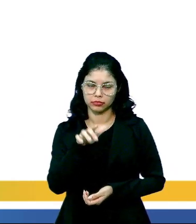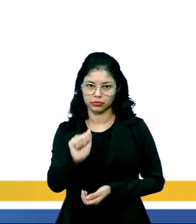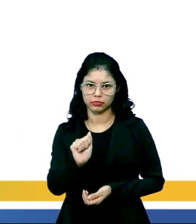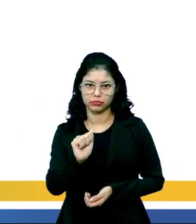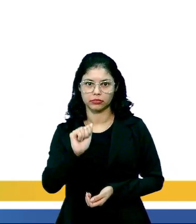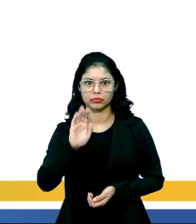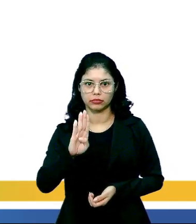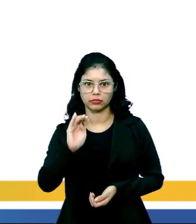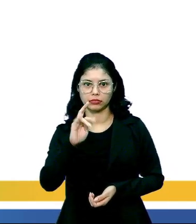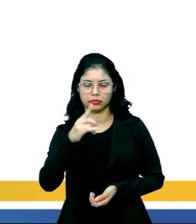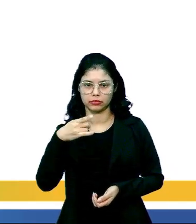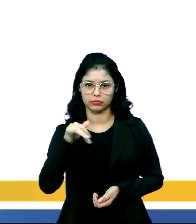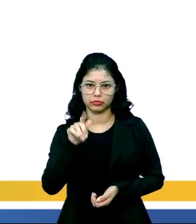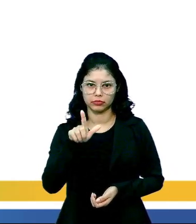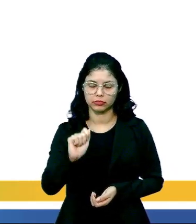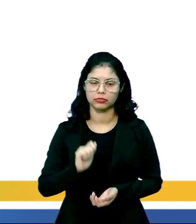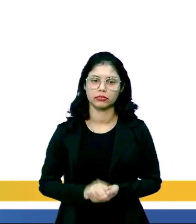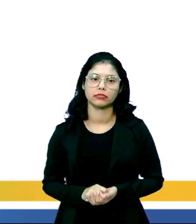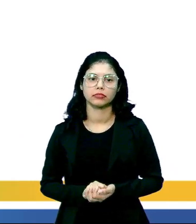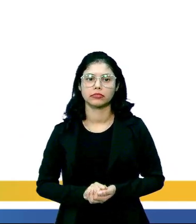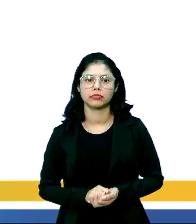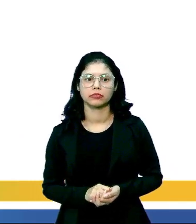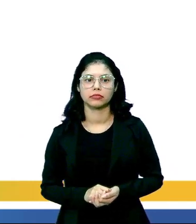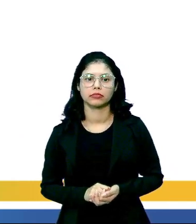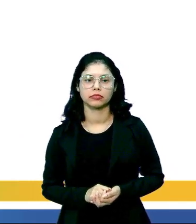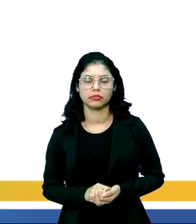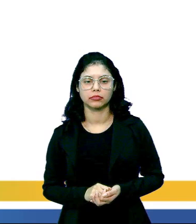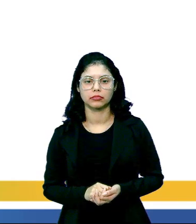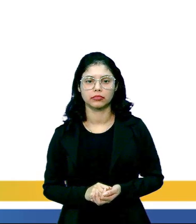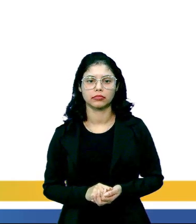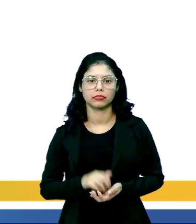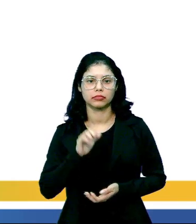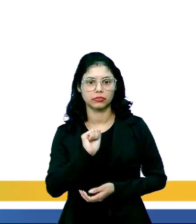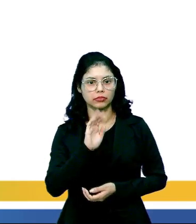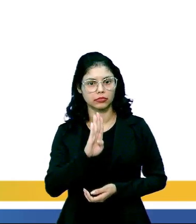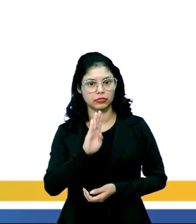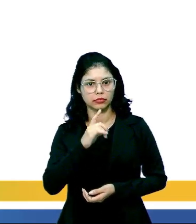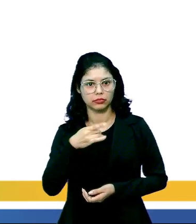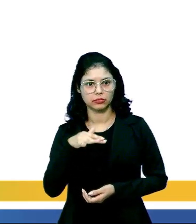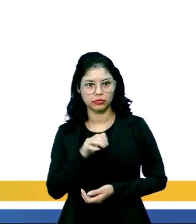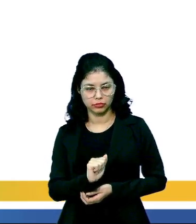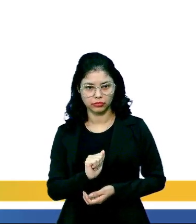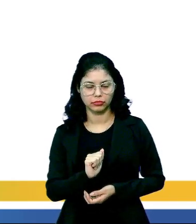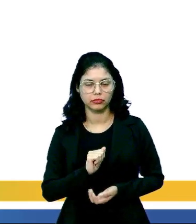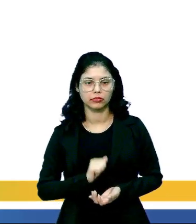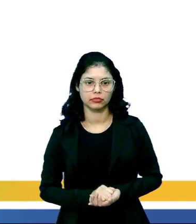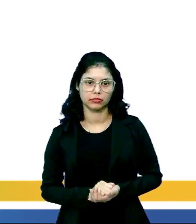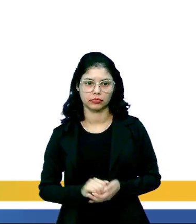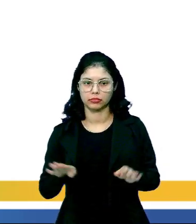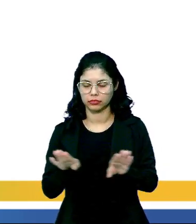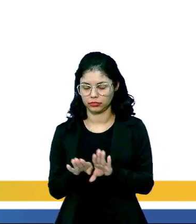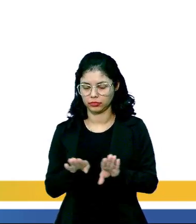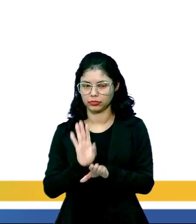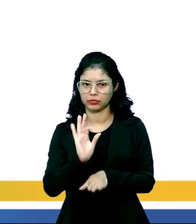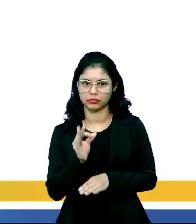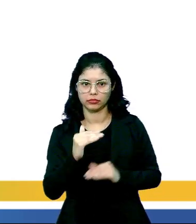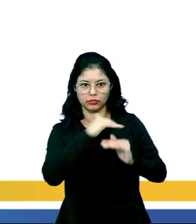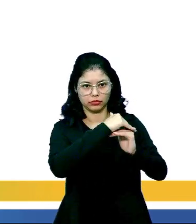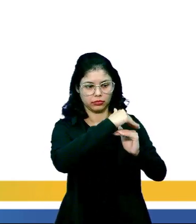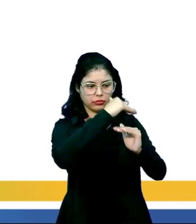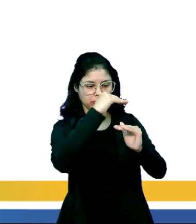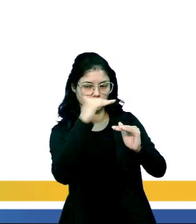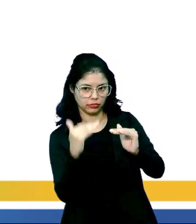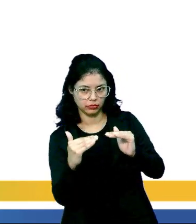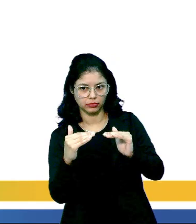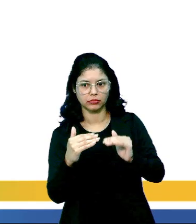faces. Como vocês podem ver na imagem, tem a parte adaxial, tá certo? Que é a parte